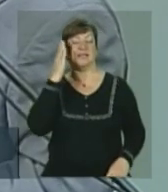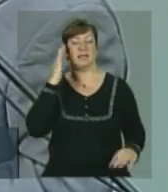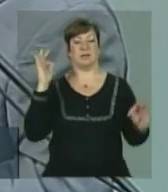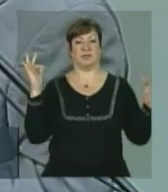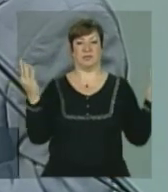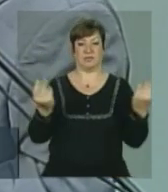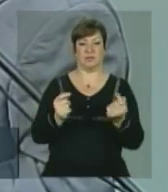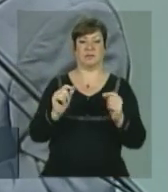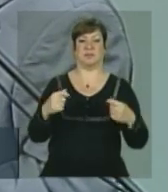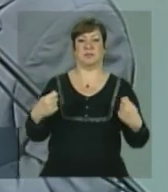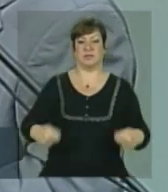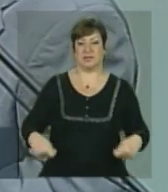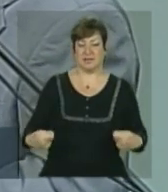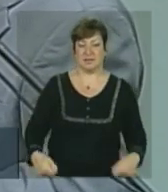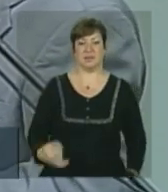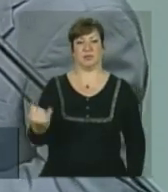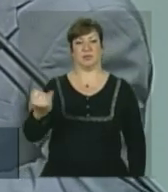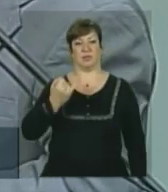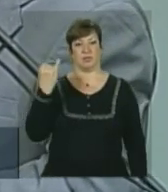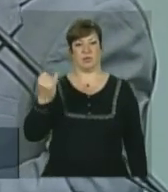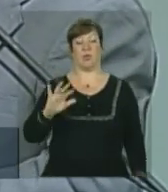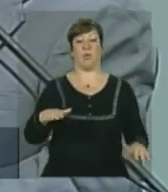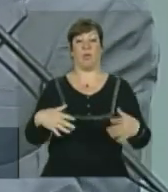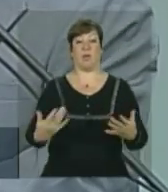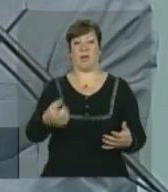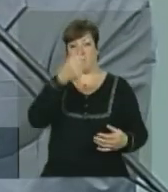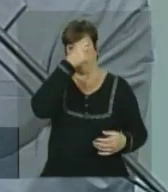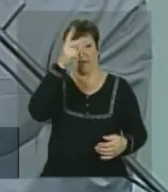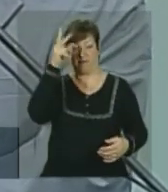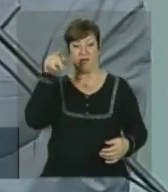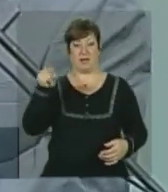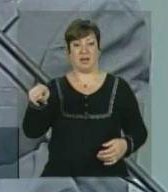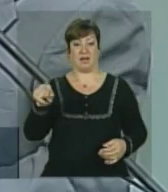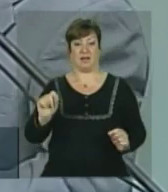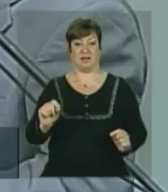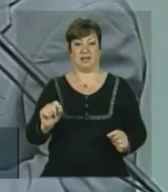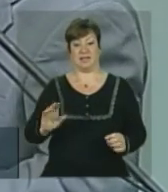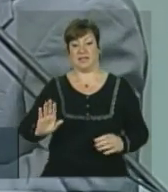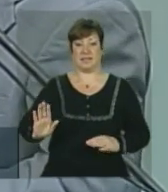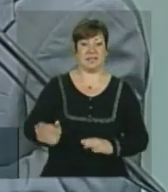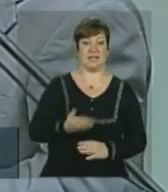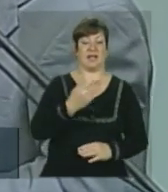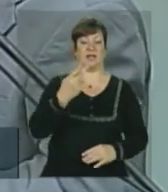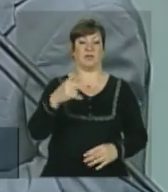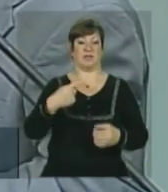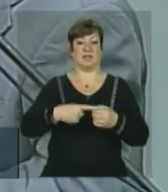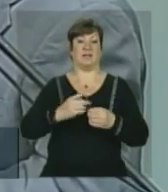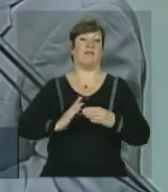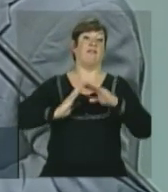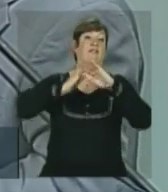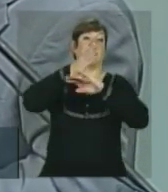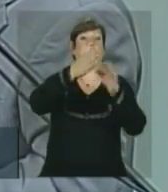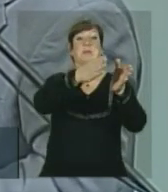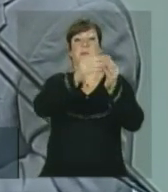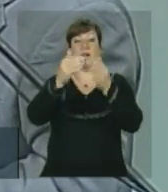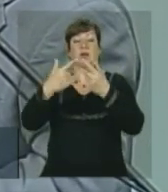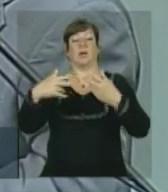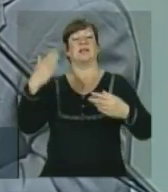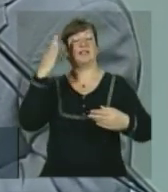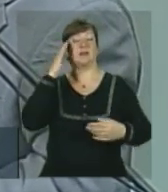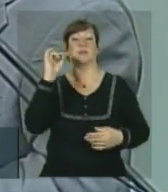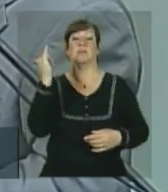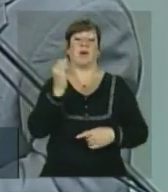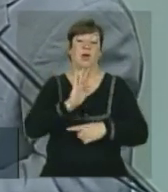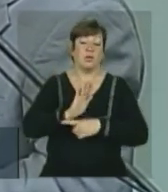a necessidade, a importância que tem. Quando o prefeito sai da sua cidade para fazer um pedido, ele sabe que é importante para a